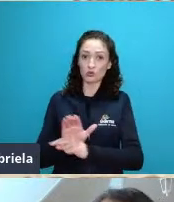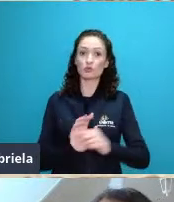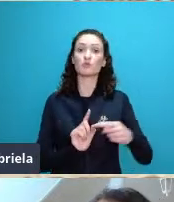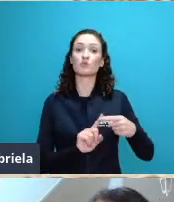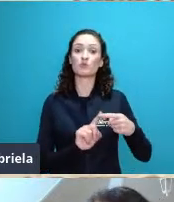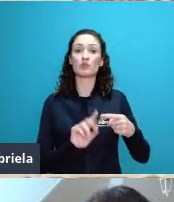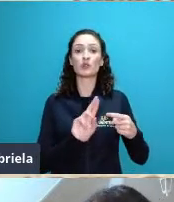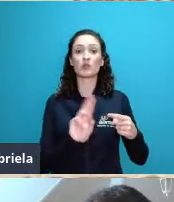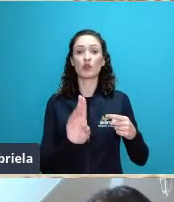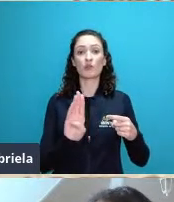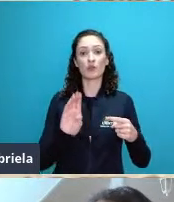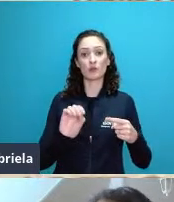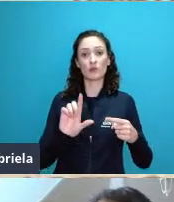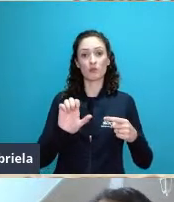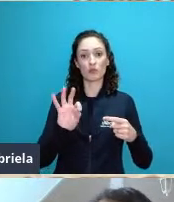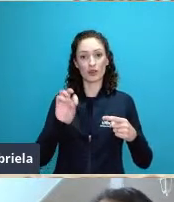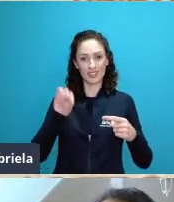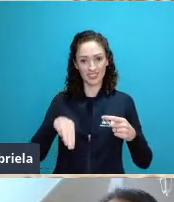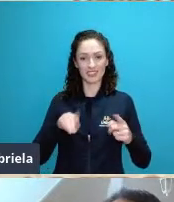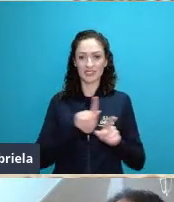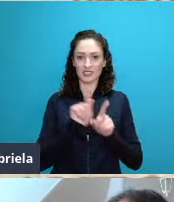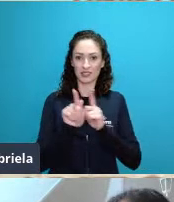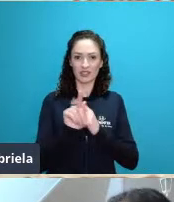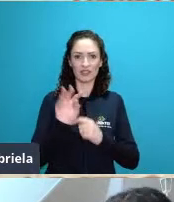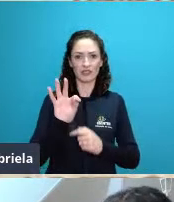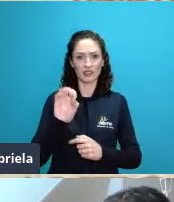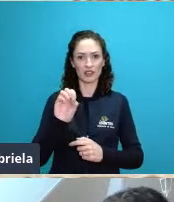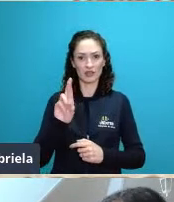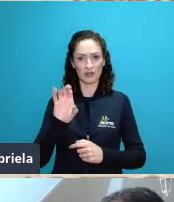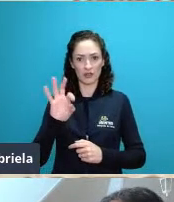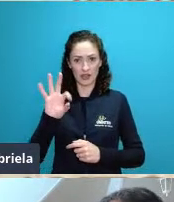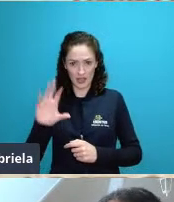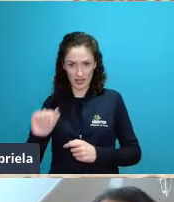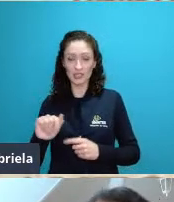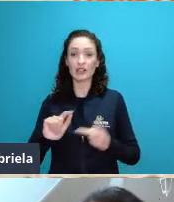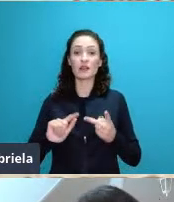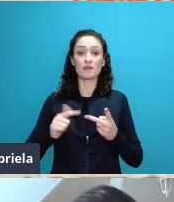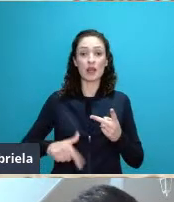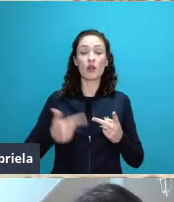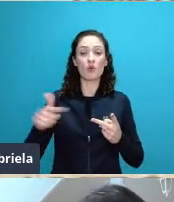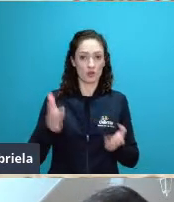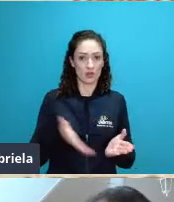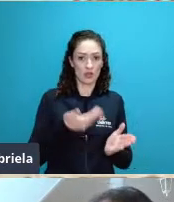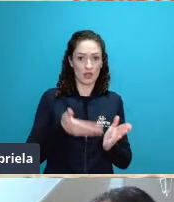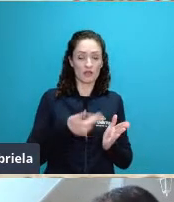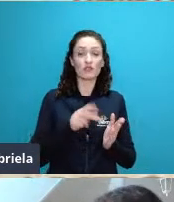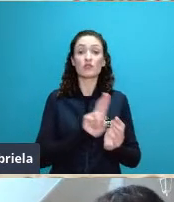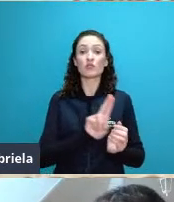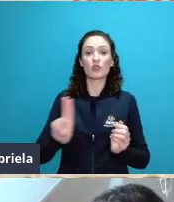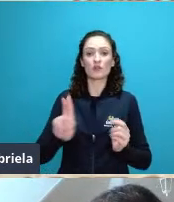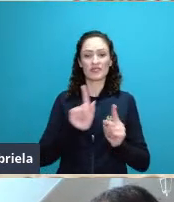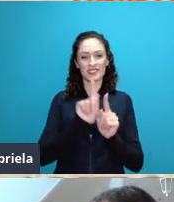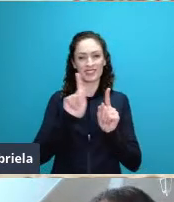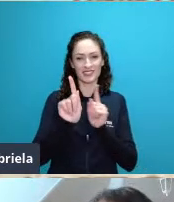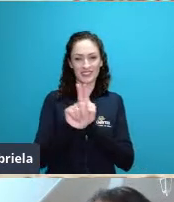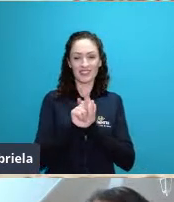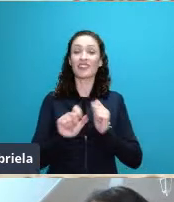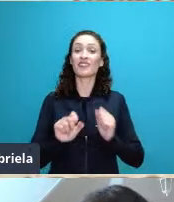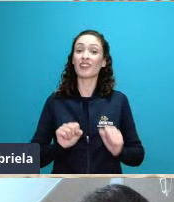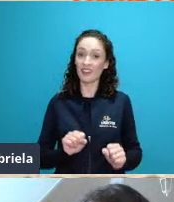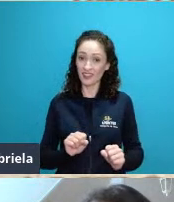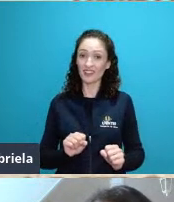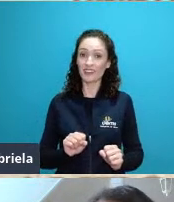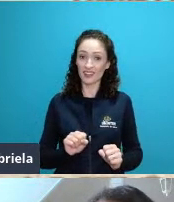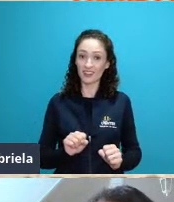geografia teurética e uma outra revista chamada geografia a revista geografia